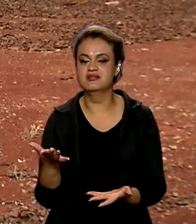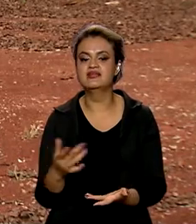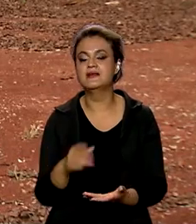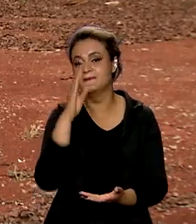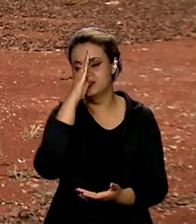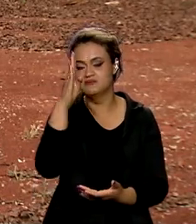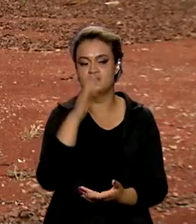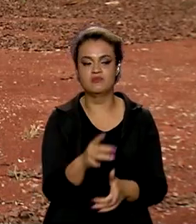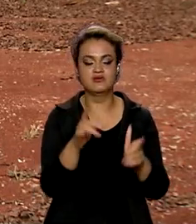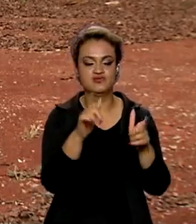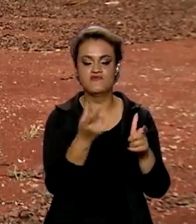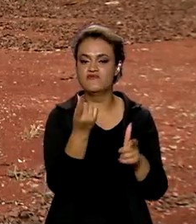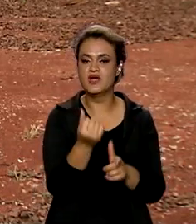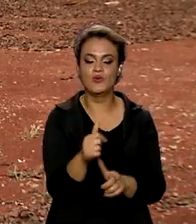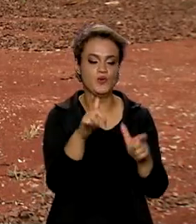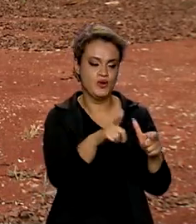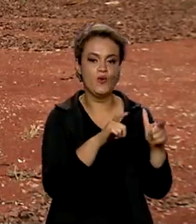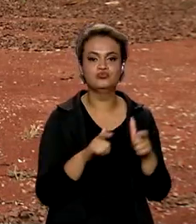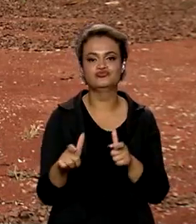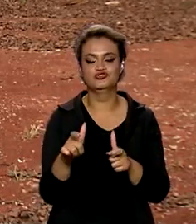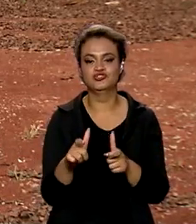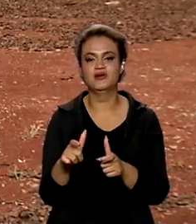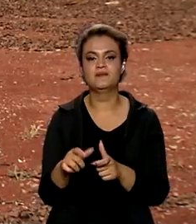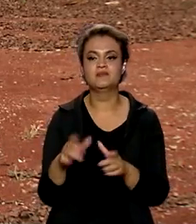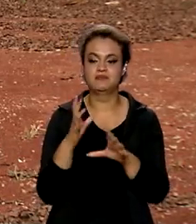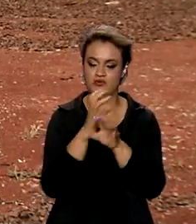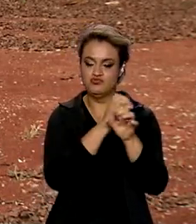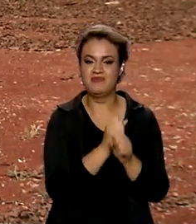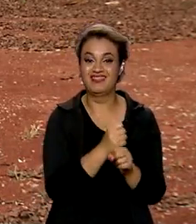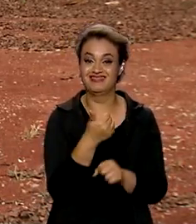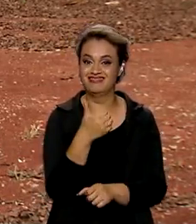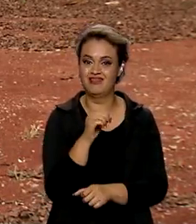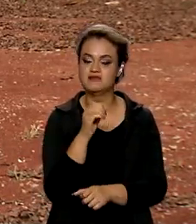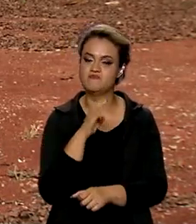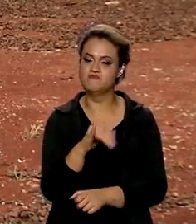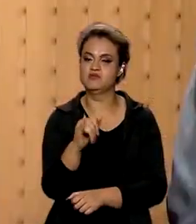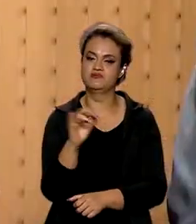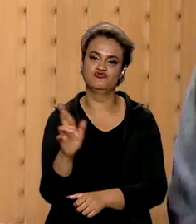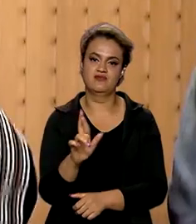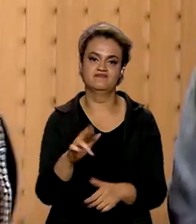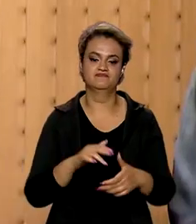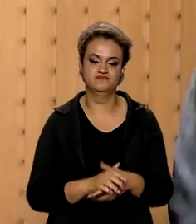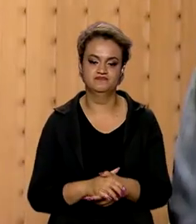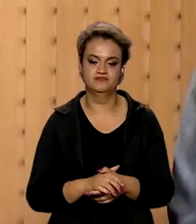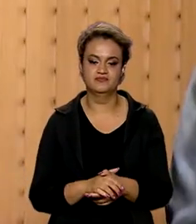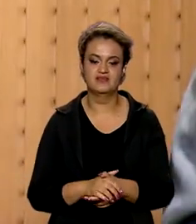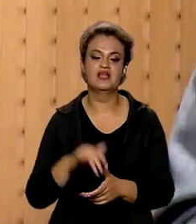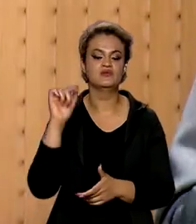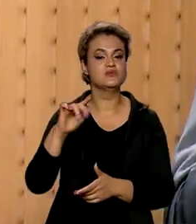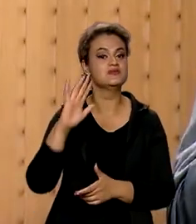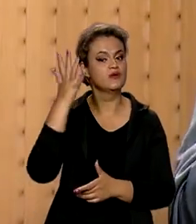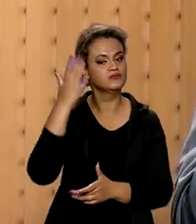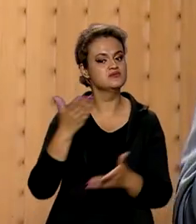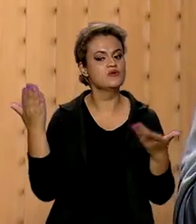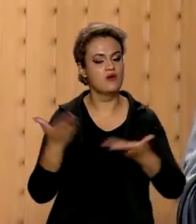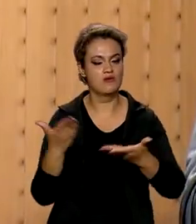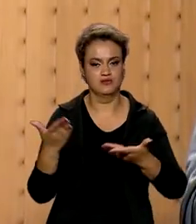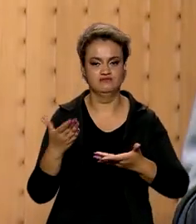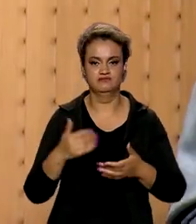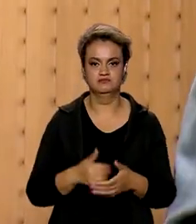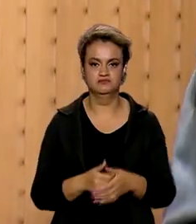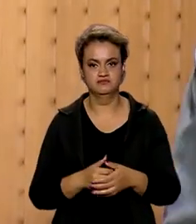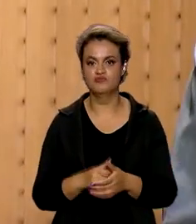onde captar os valores que poderão chegar a 10 bilhões de reais em investimentos. E é isso que está acontecendo agora com o Fundo